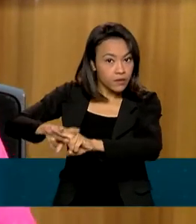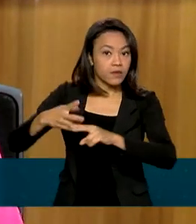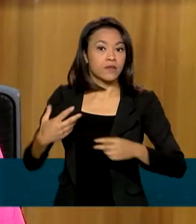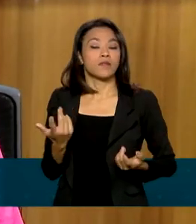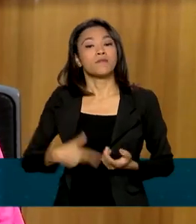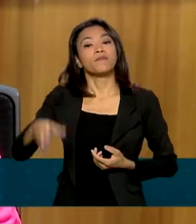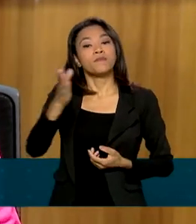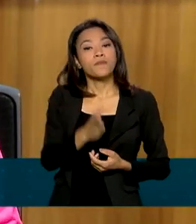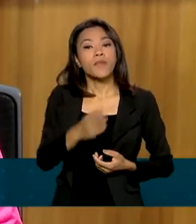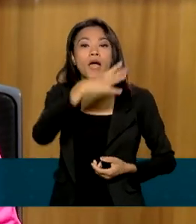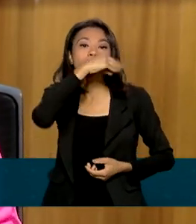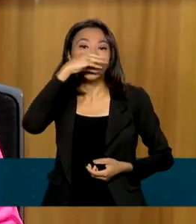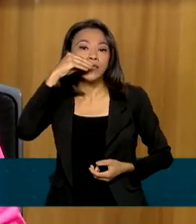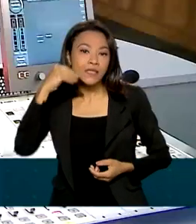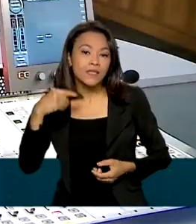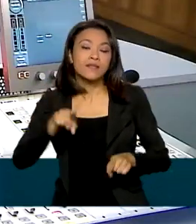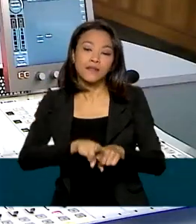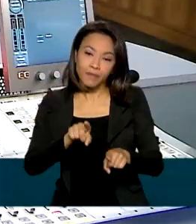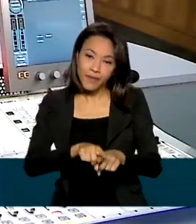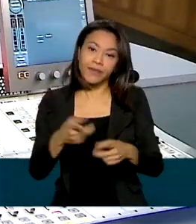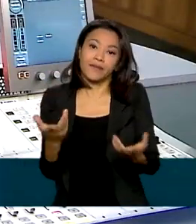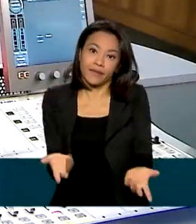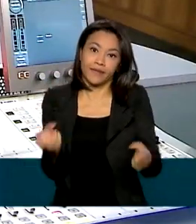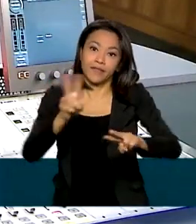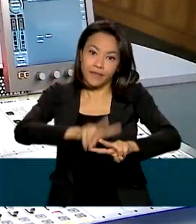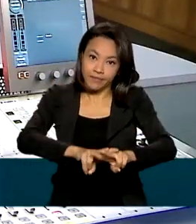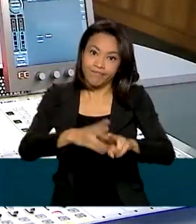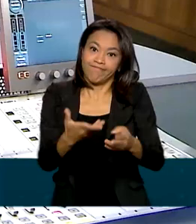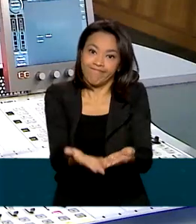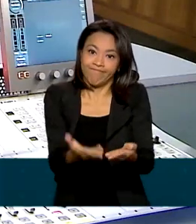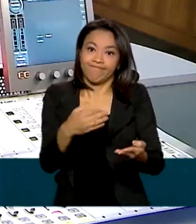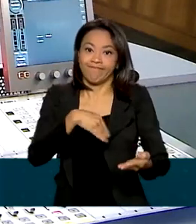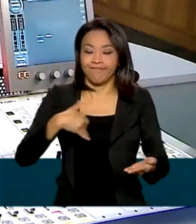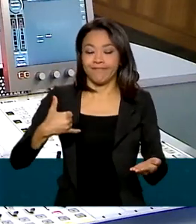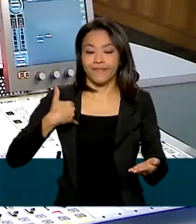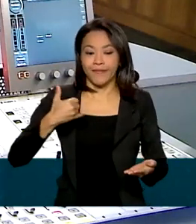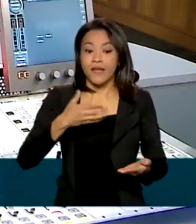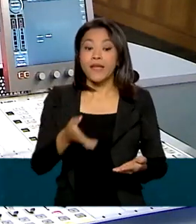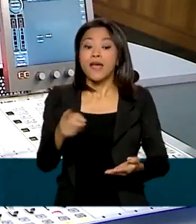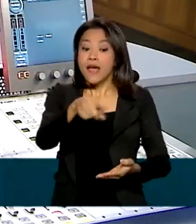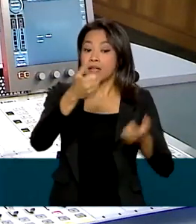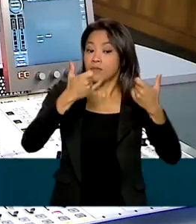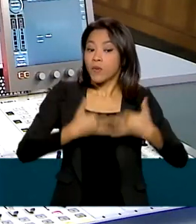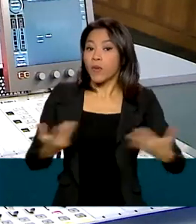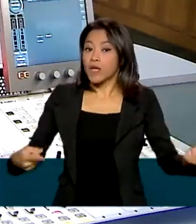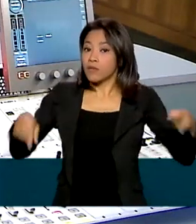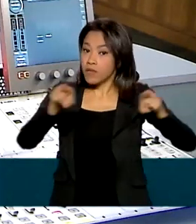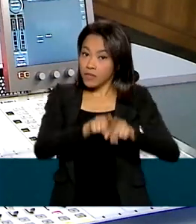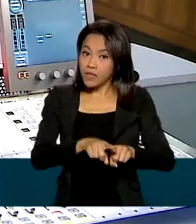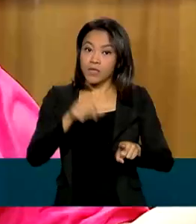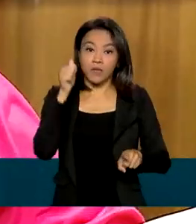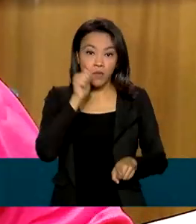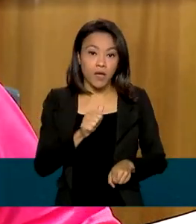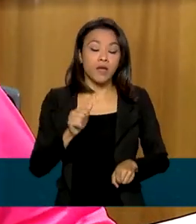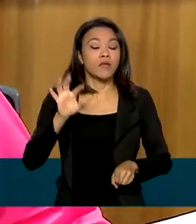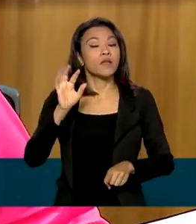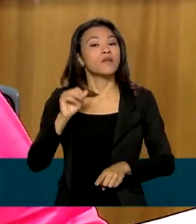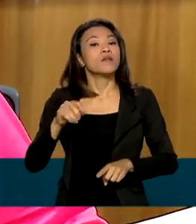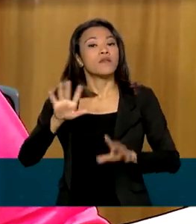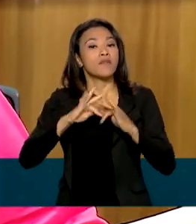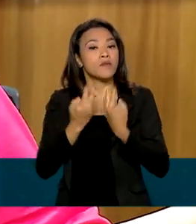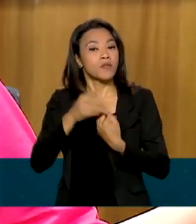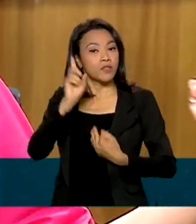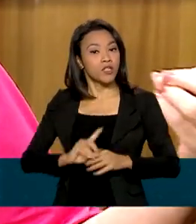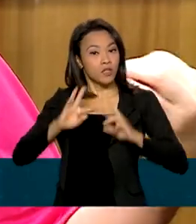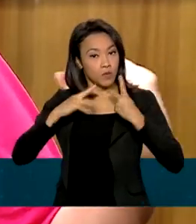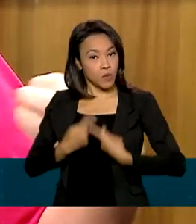A adolescente do sócio-educativo. A ministra comentou ainda uma parceria do Ministério da Mulher, Família e Direitos Humanos com a Caixa Econômica